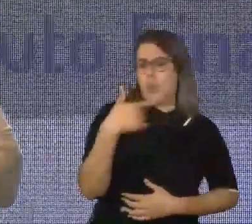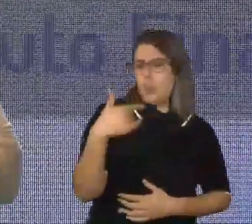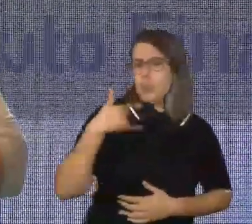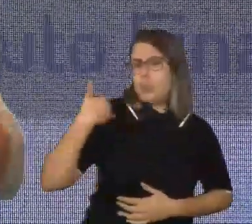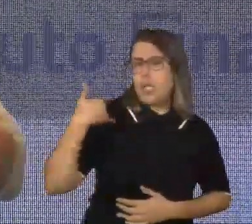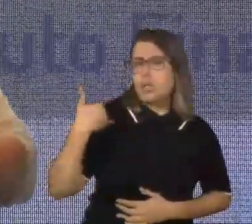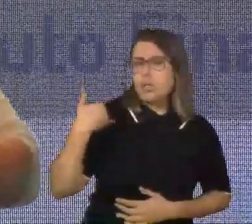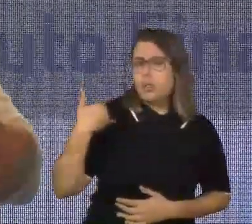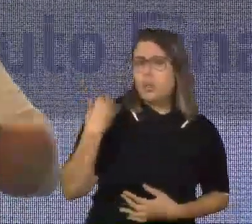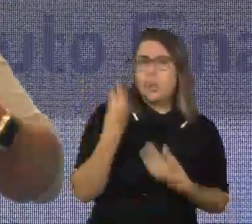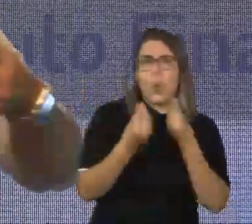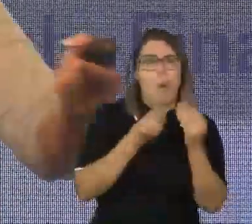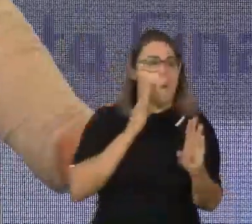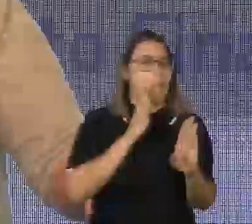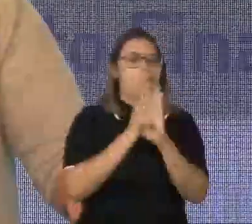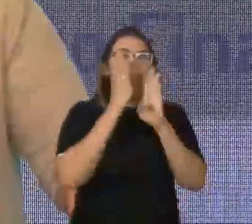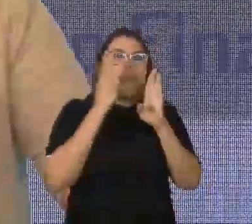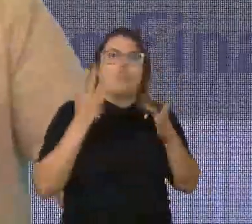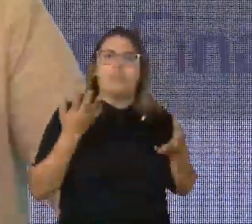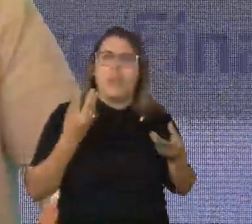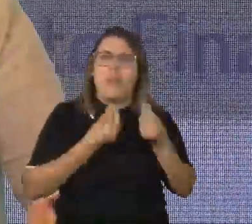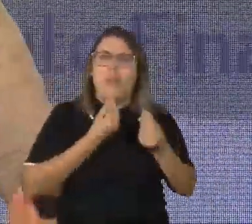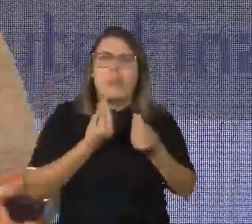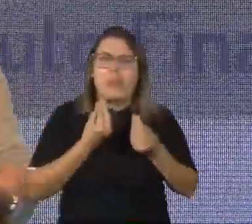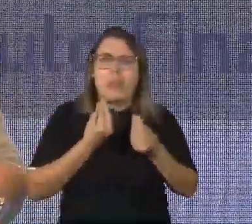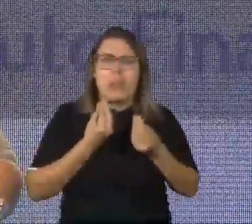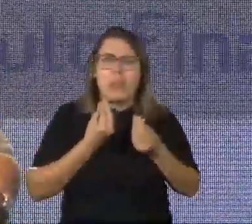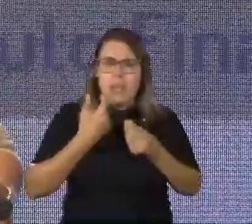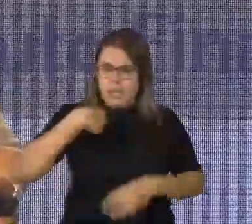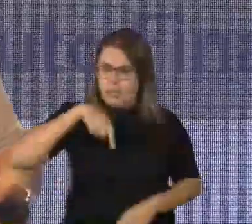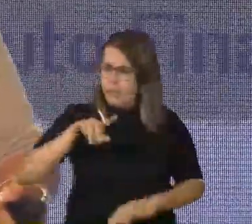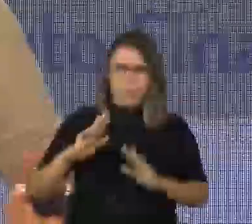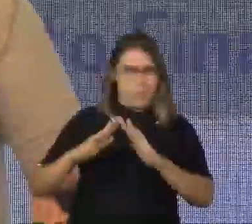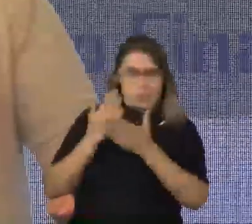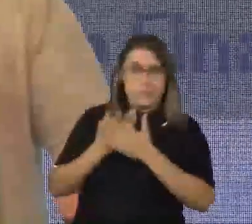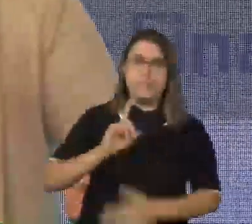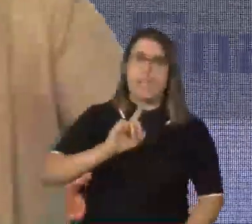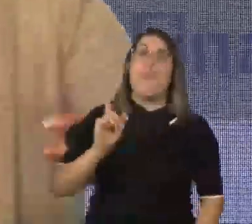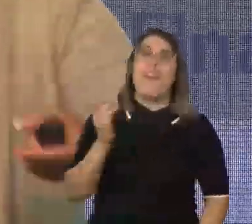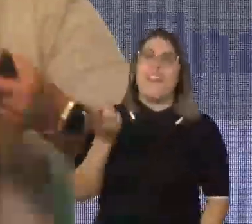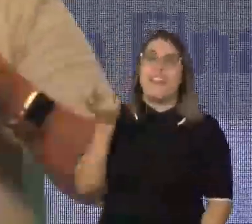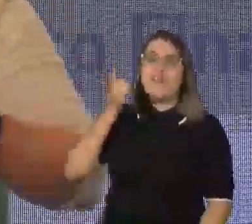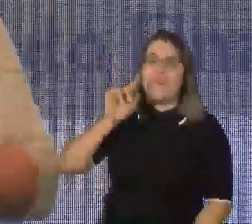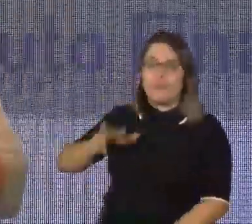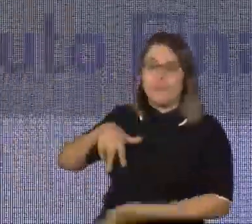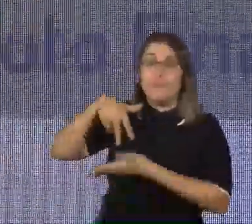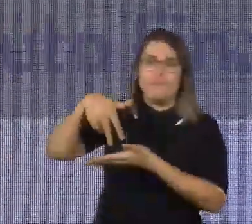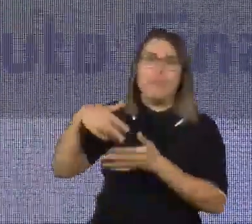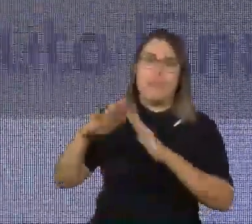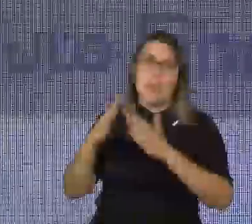se encontrar analfabeto? Foi porque ele não foi para a escola? Não. É entender